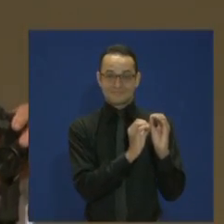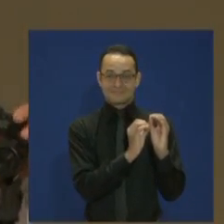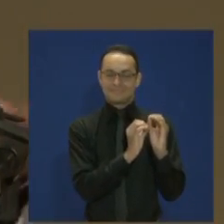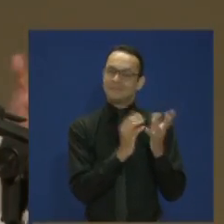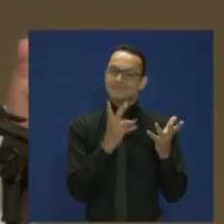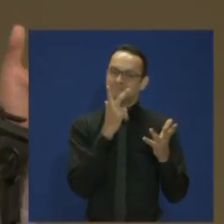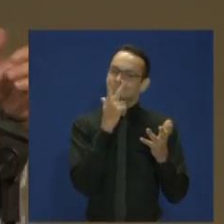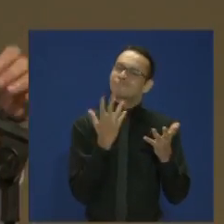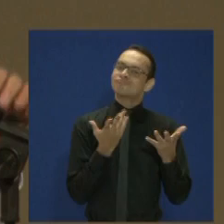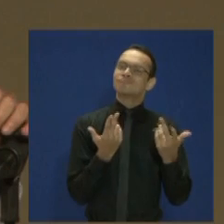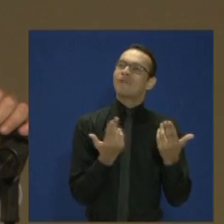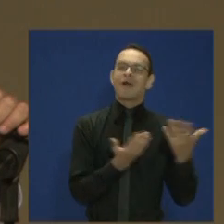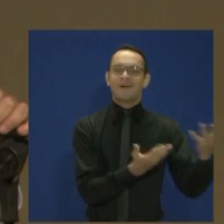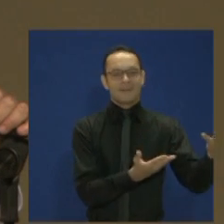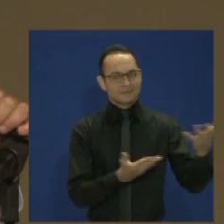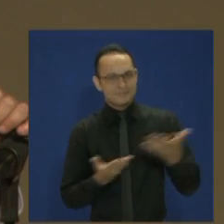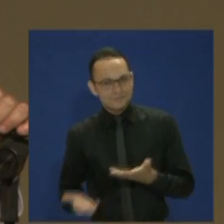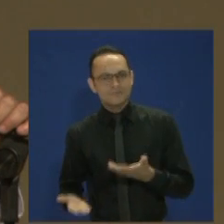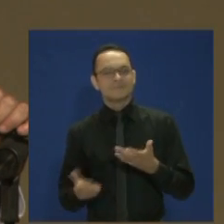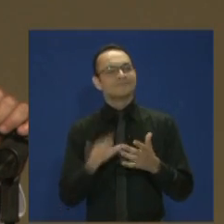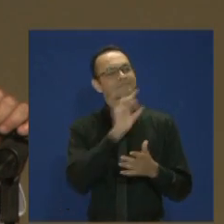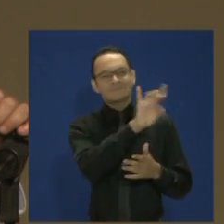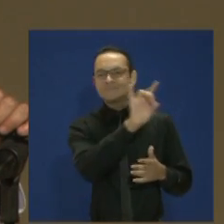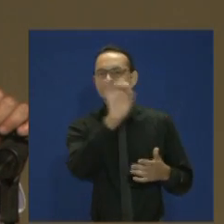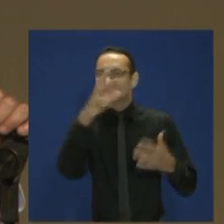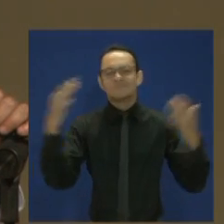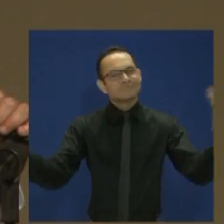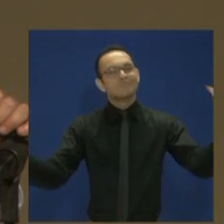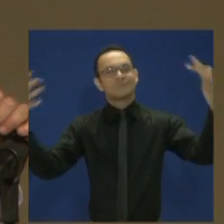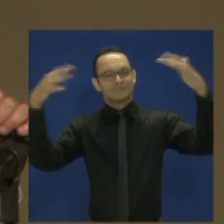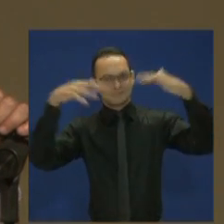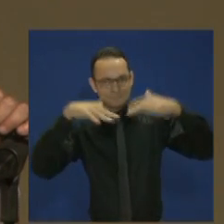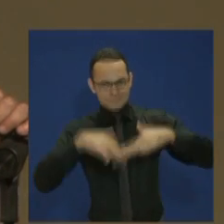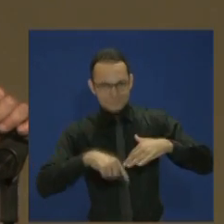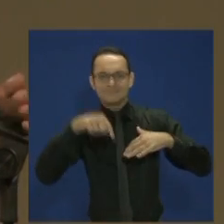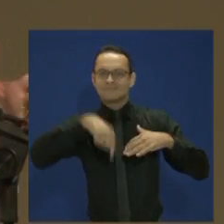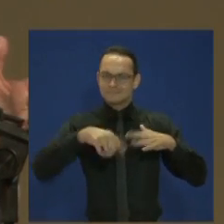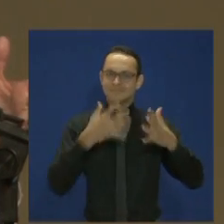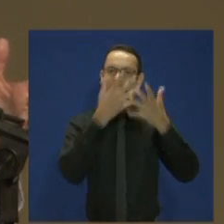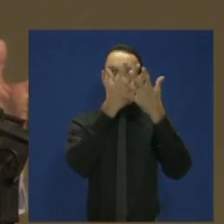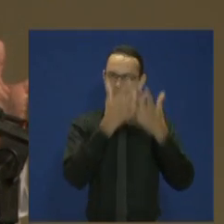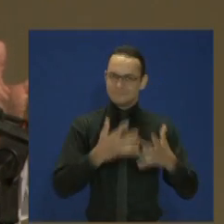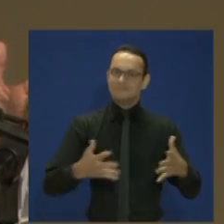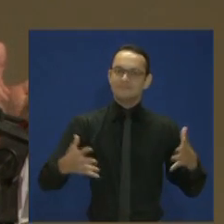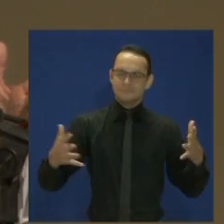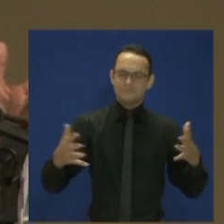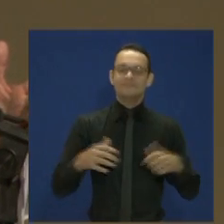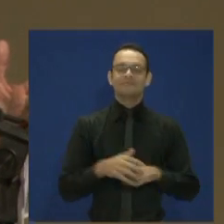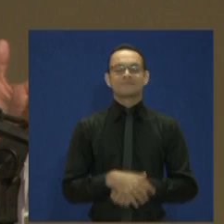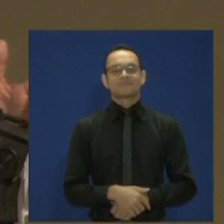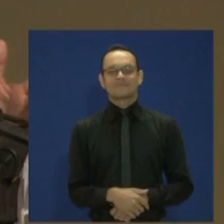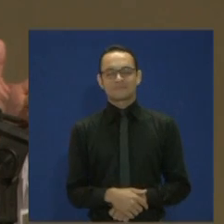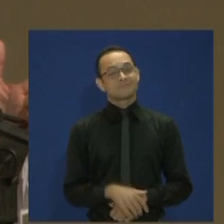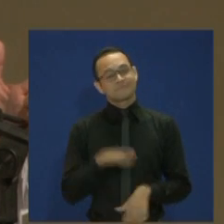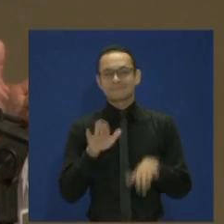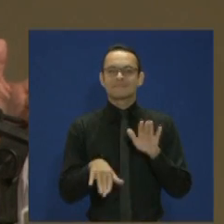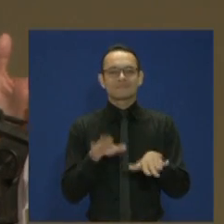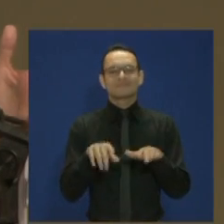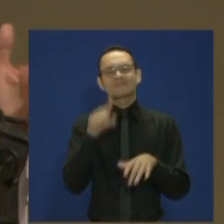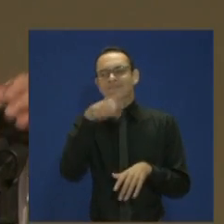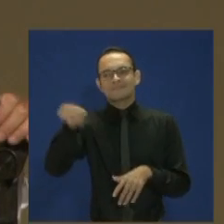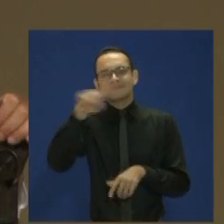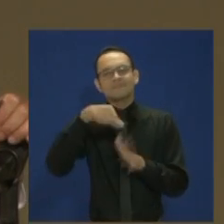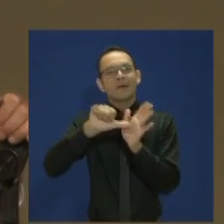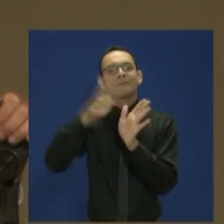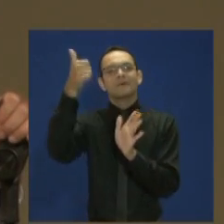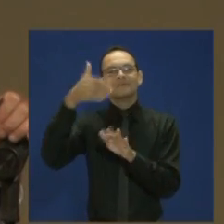receber todos vocês no nosso centro de convenções. Talvez, para alguns de vocês, seja a primeira vez que